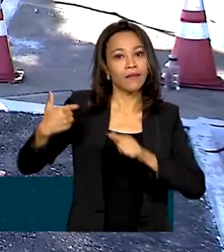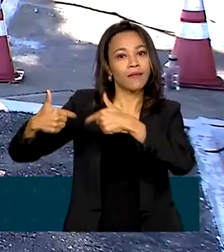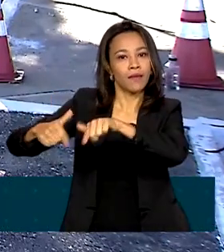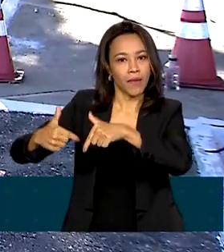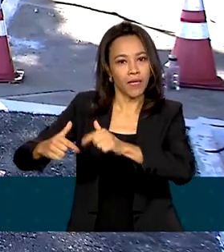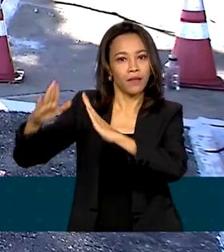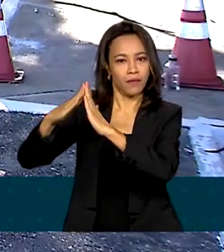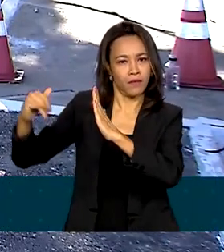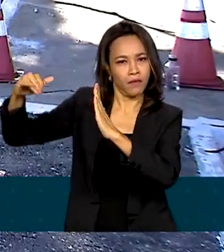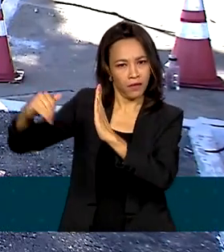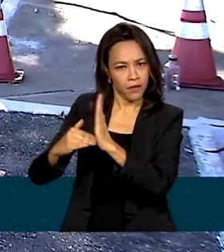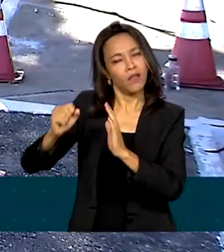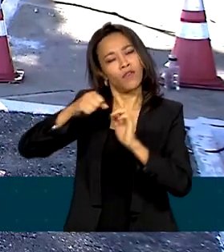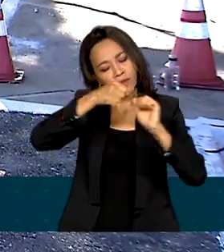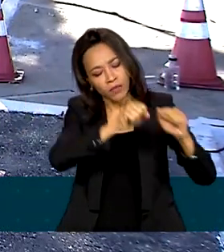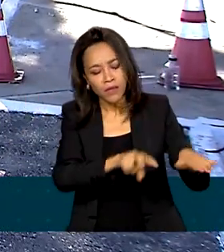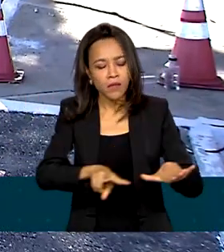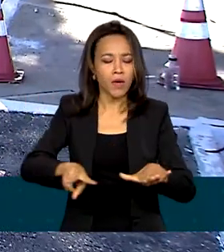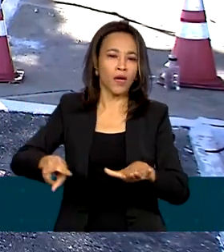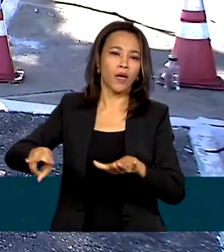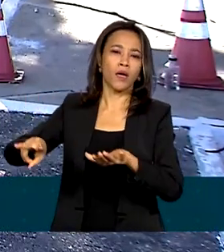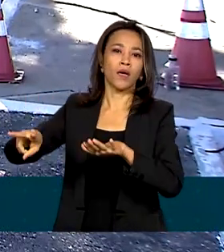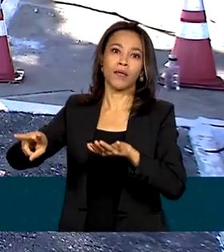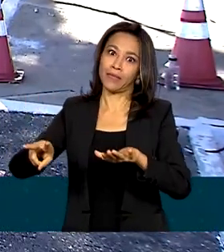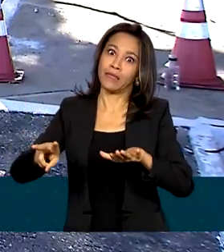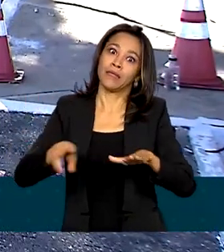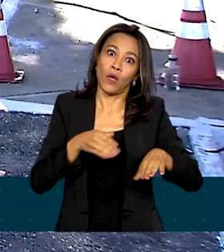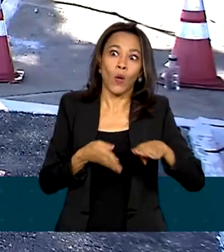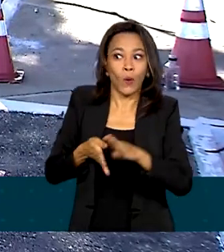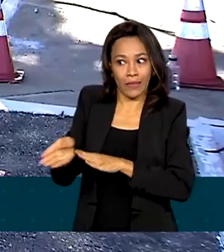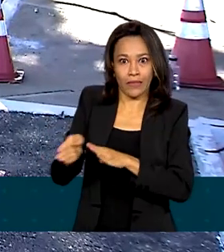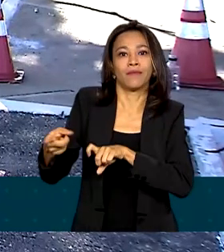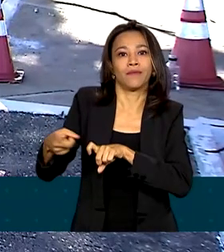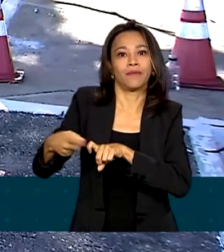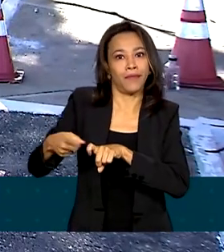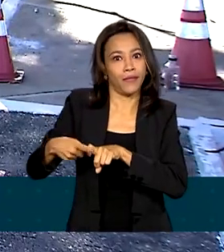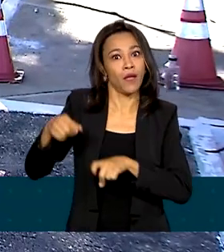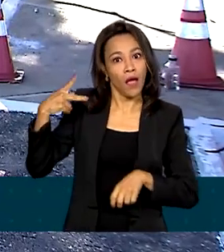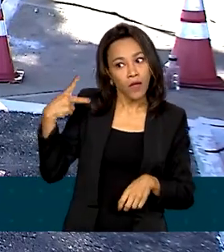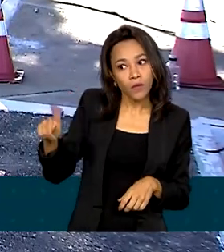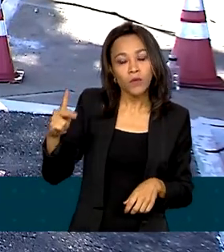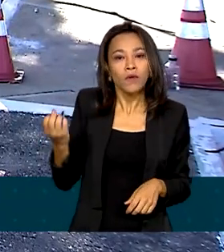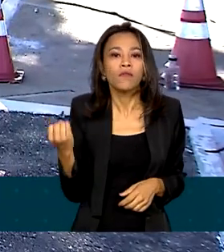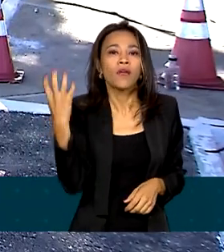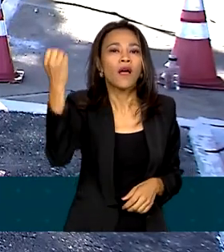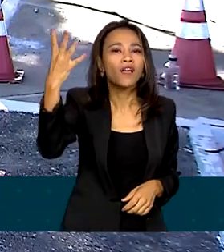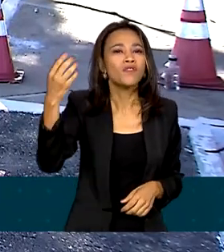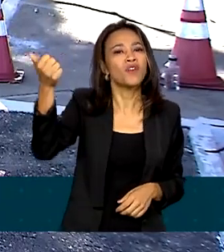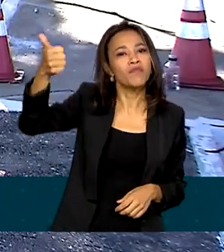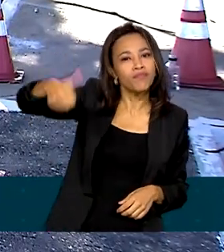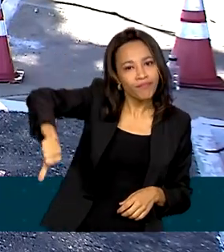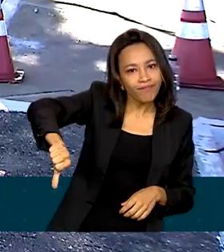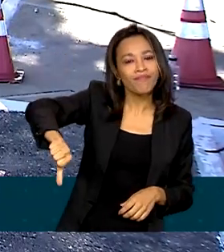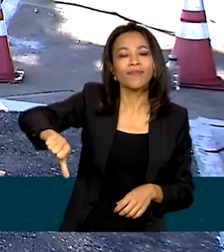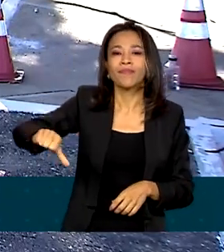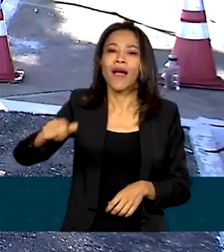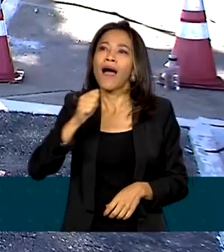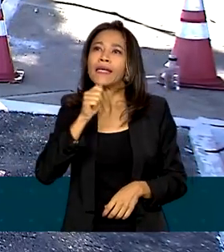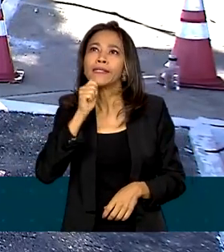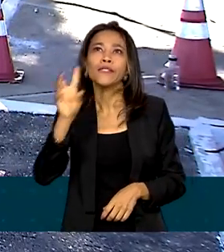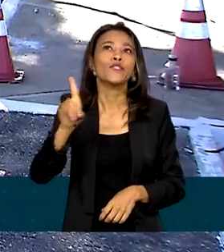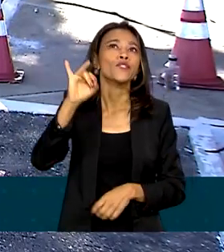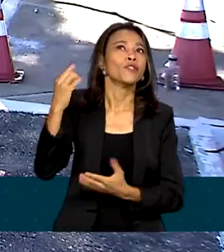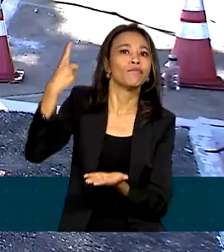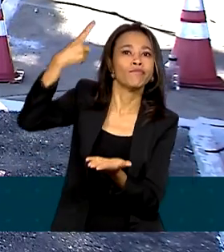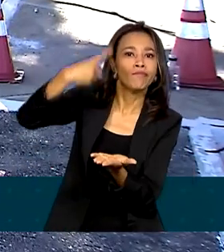durante toda a semana por recomendação médica. viagem a chique precisou ser adiada, ainda não tem data